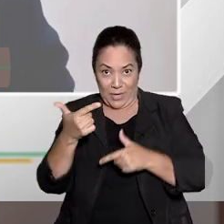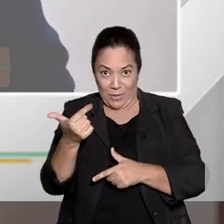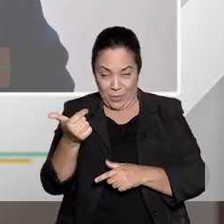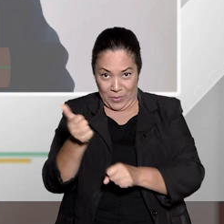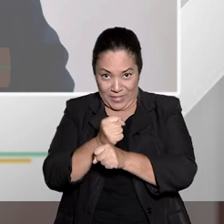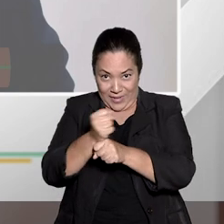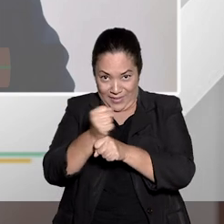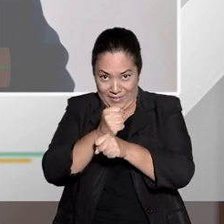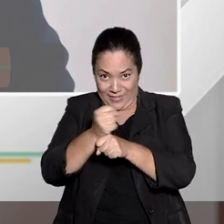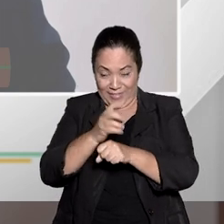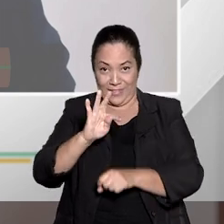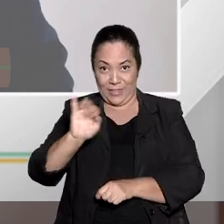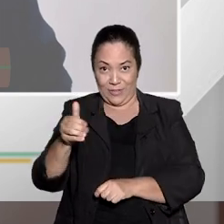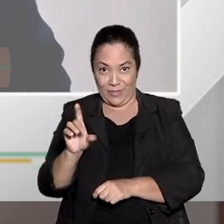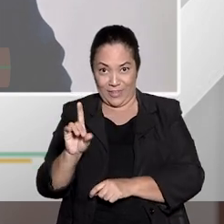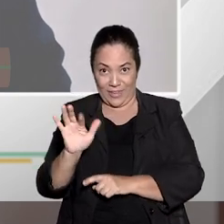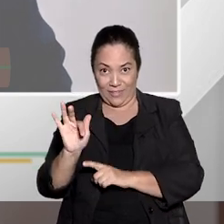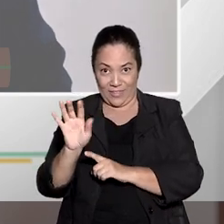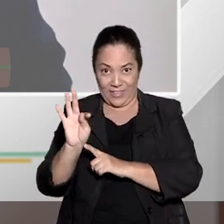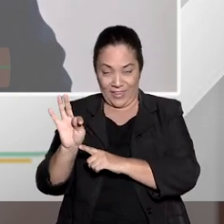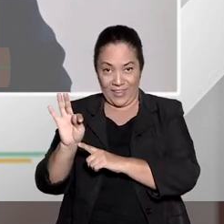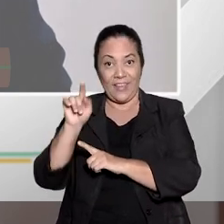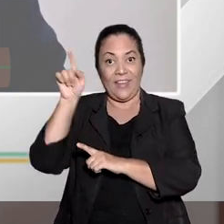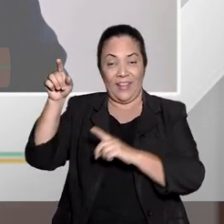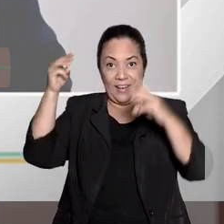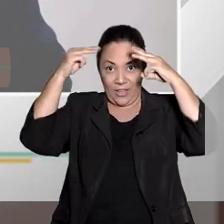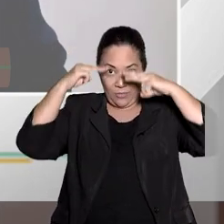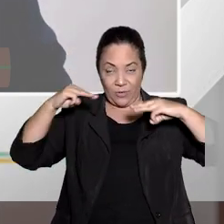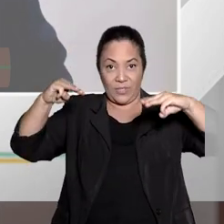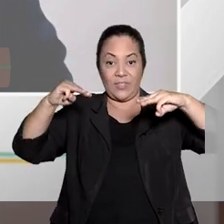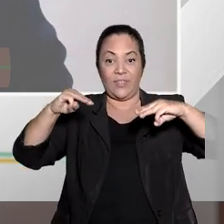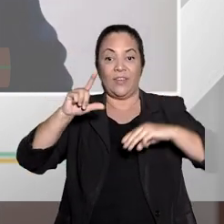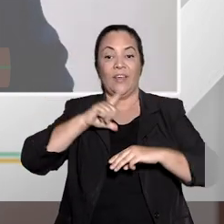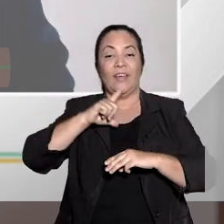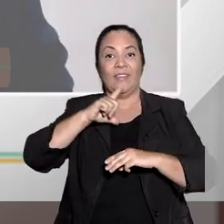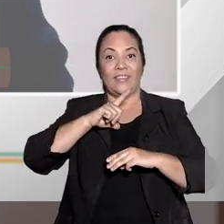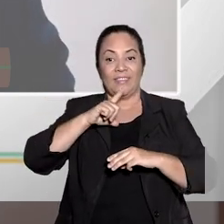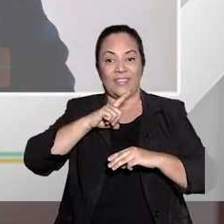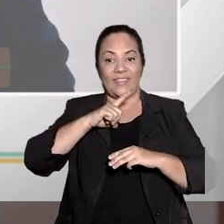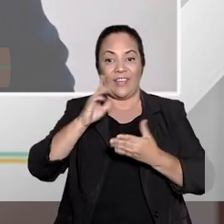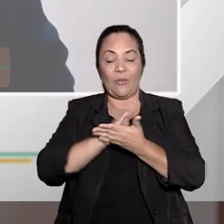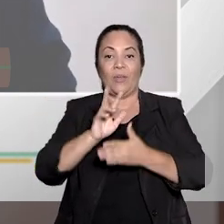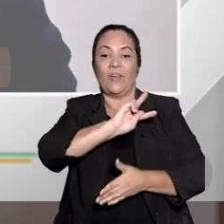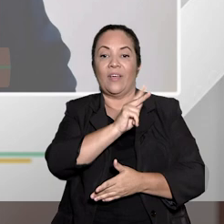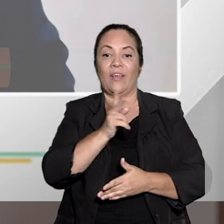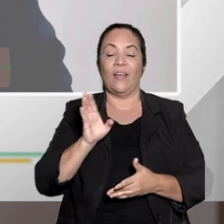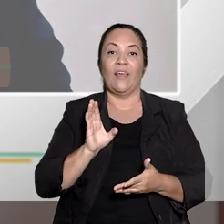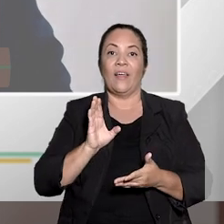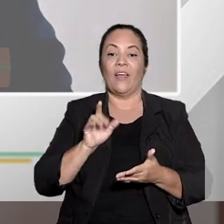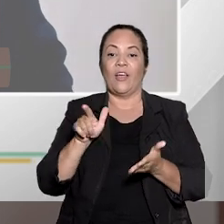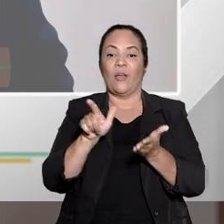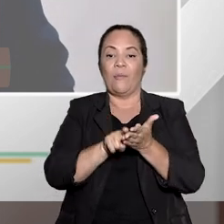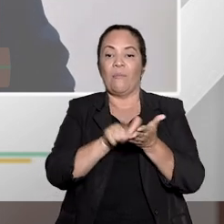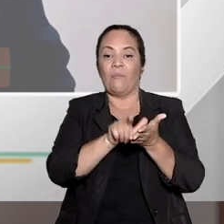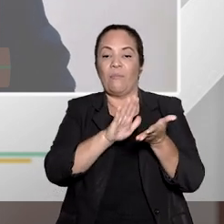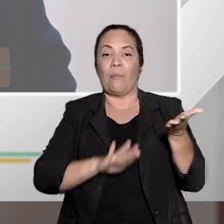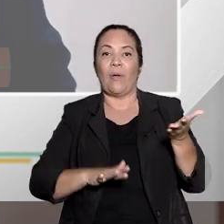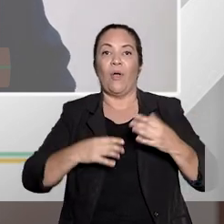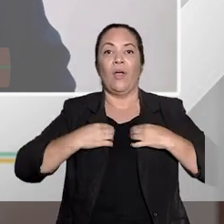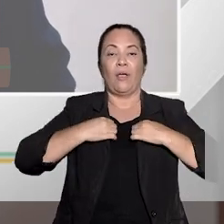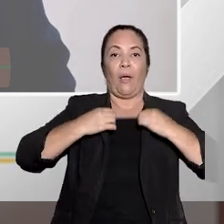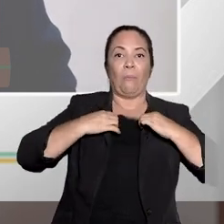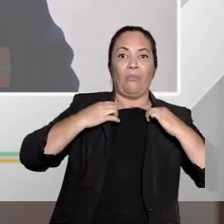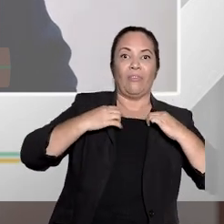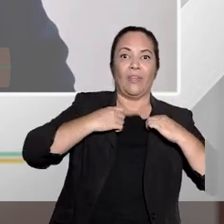no Superior Tribunal de Justiça. Lá, inclusive, no museu, tem algumas figuras que são folclóricas, o habeas corpus em papel de pão, o habeas corpus em